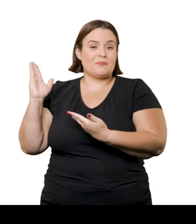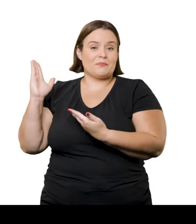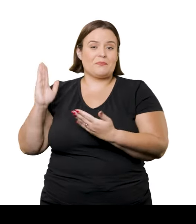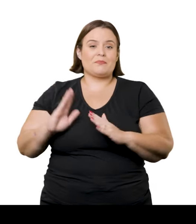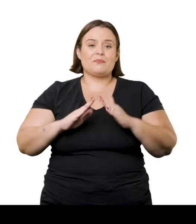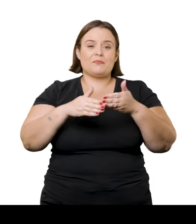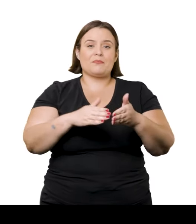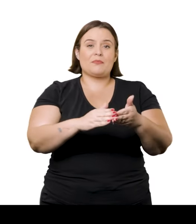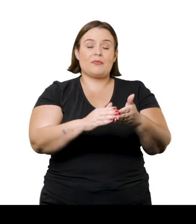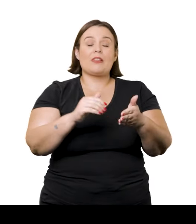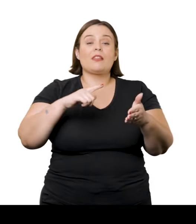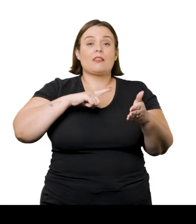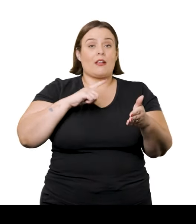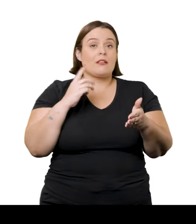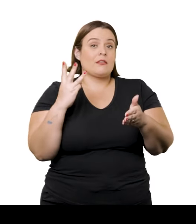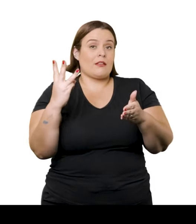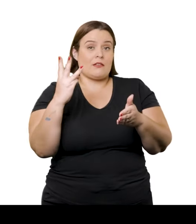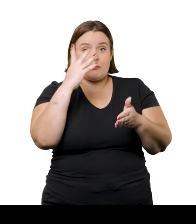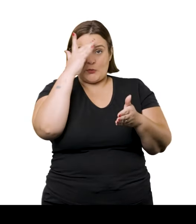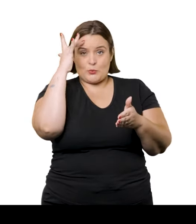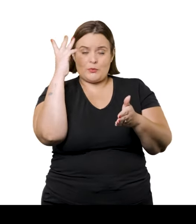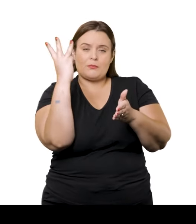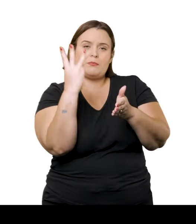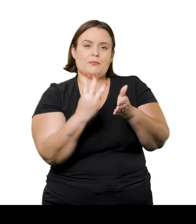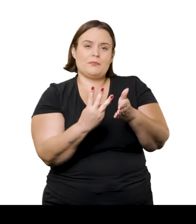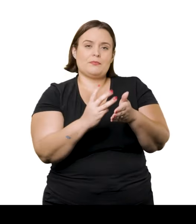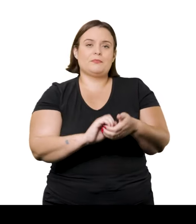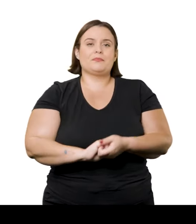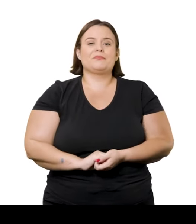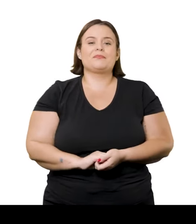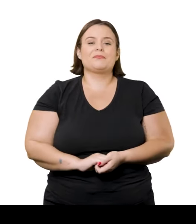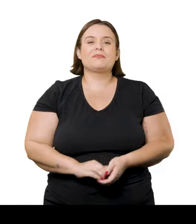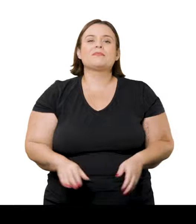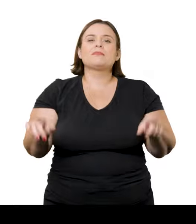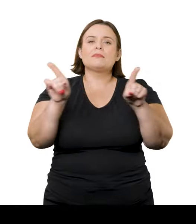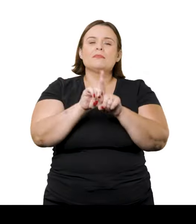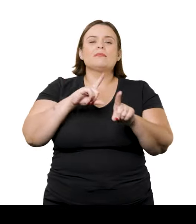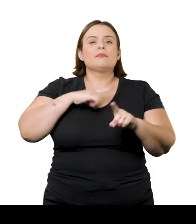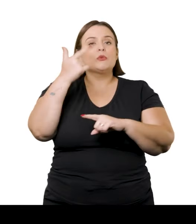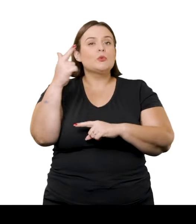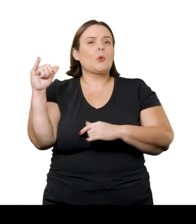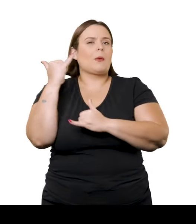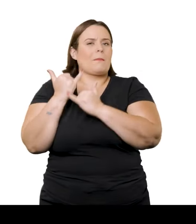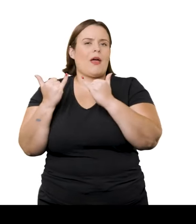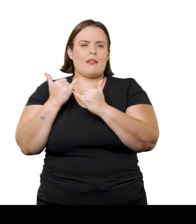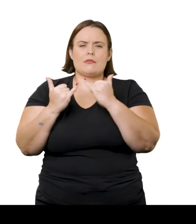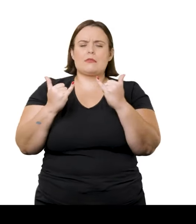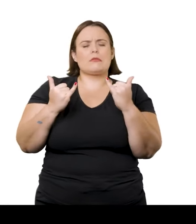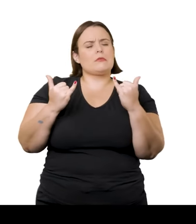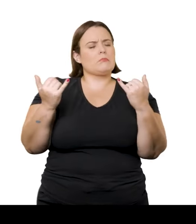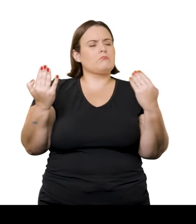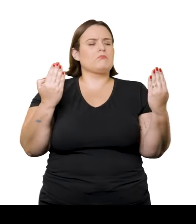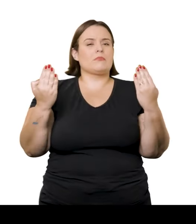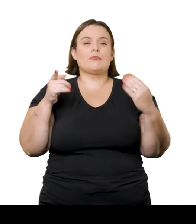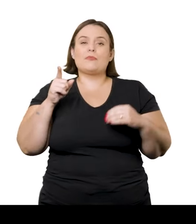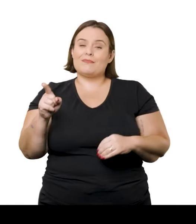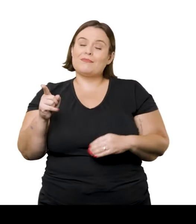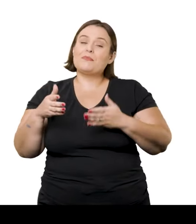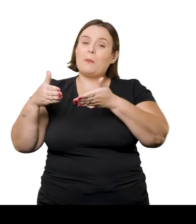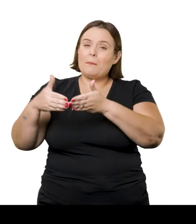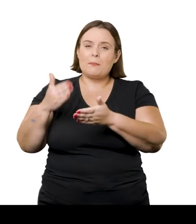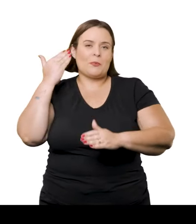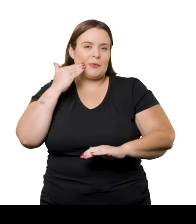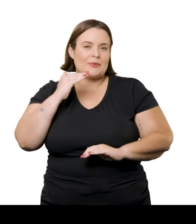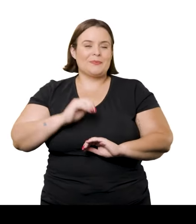e na barca norueguesa, a única com três figuras. Há também uma pintura muito semelhante à canoa sobre o Eft,